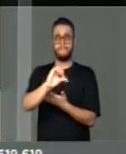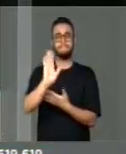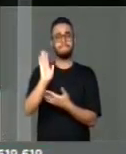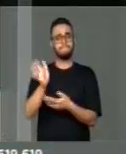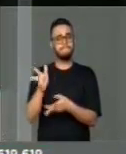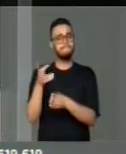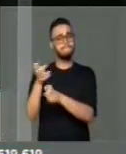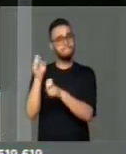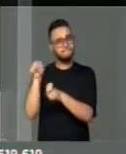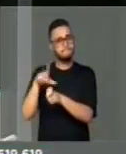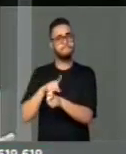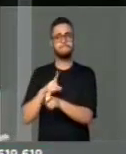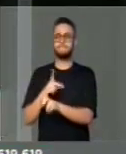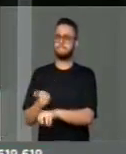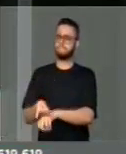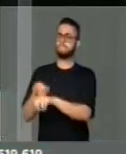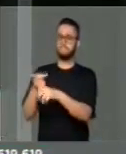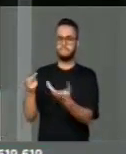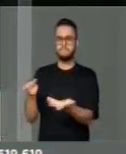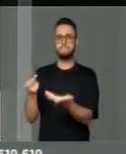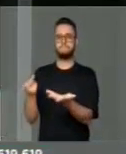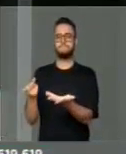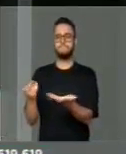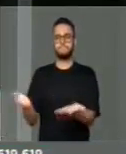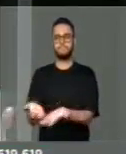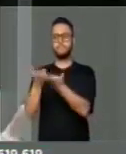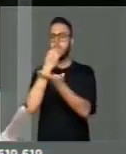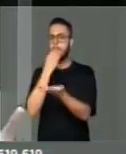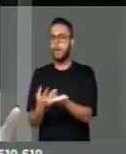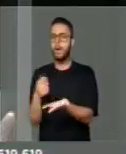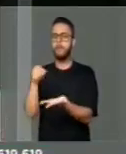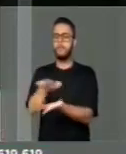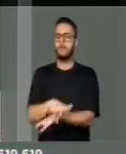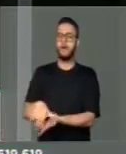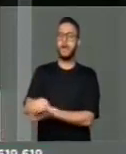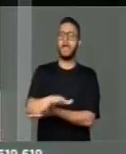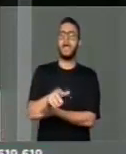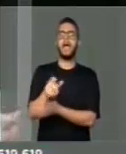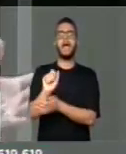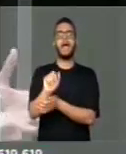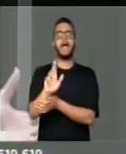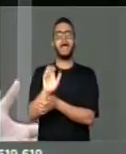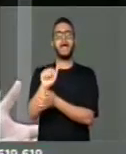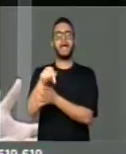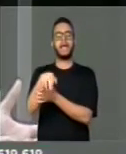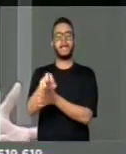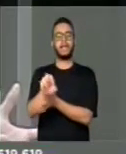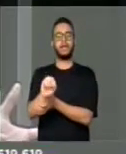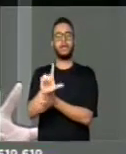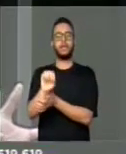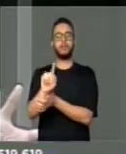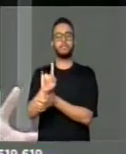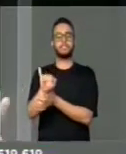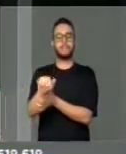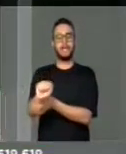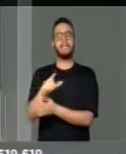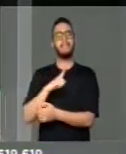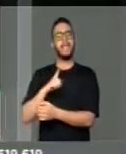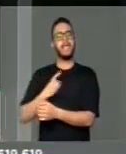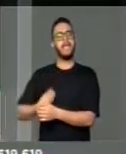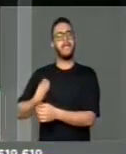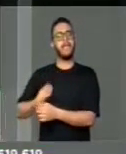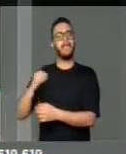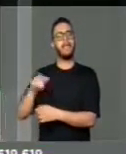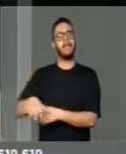e histórico pela Unesco, sítios arqueológicos são presentes naquela região, mas que